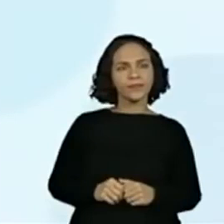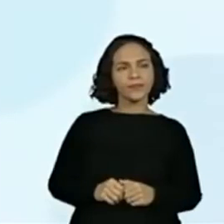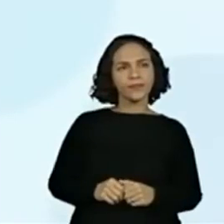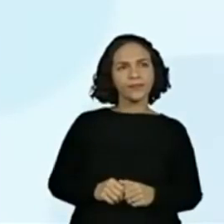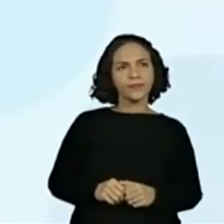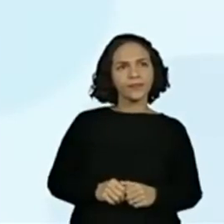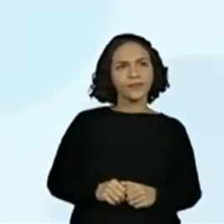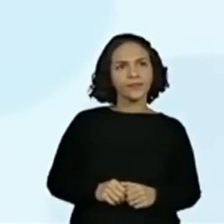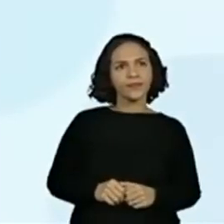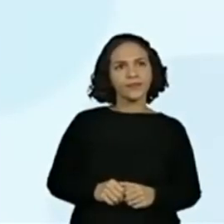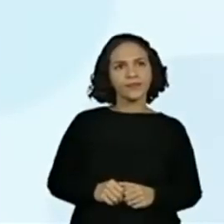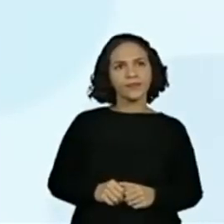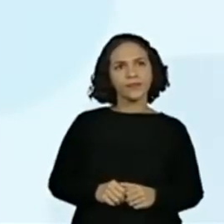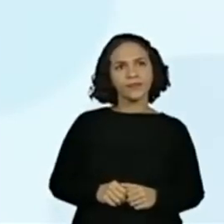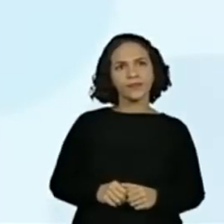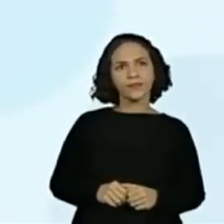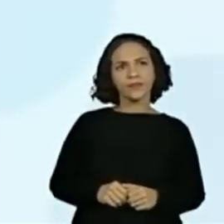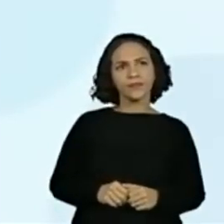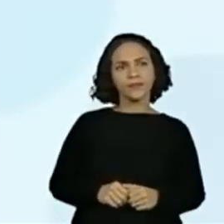quer